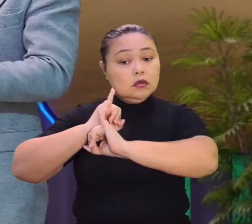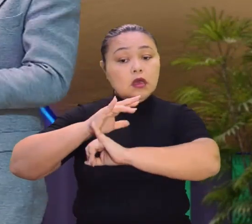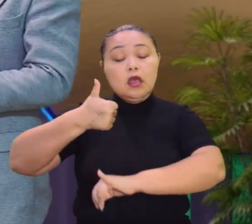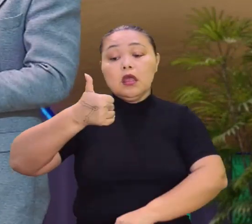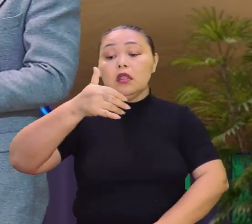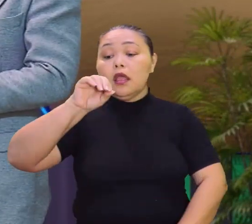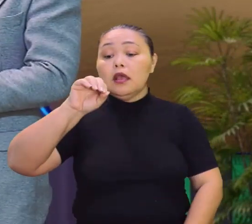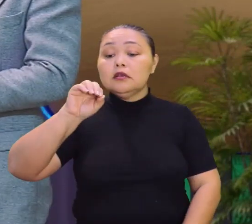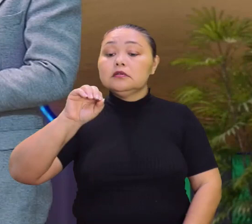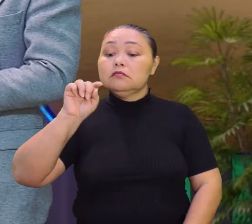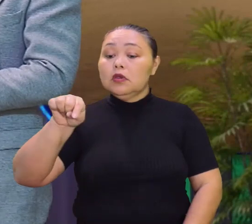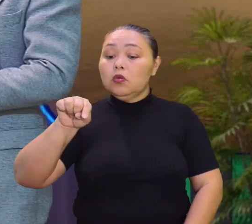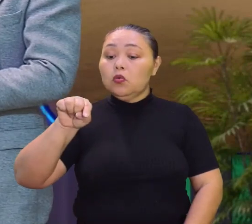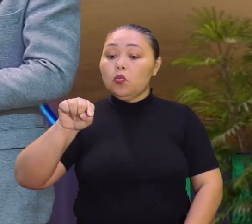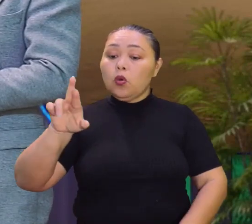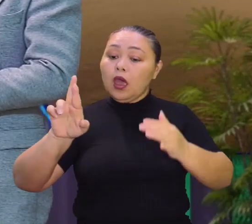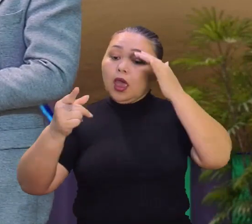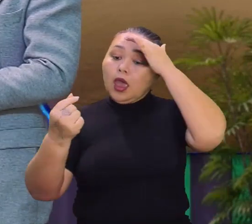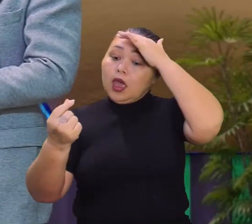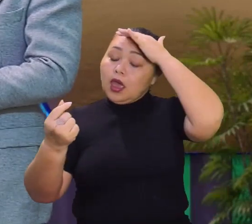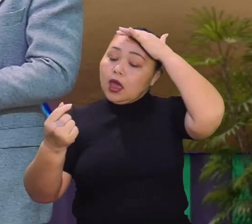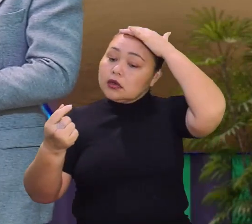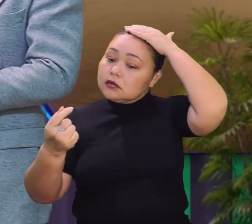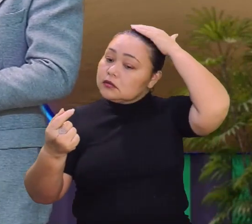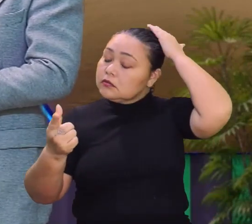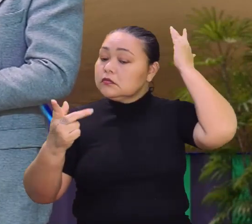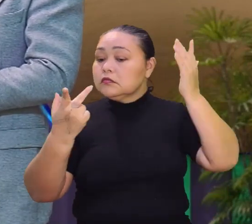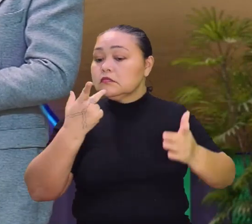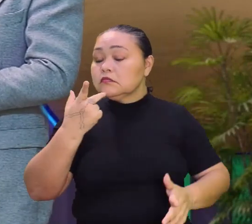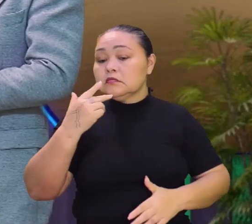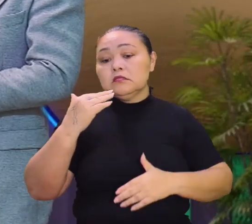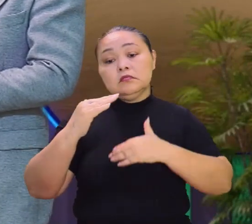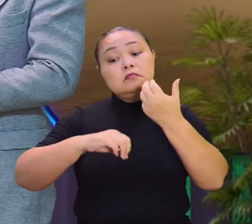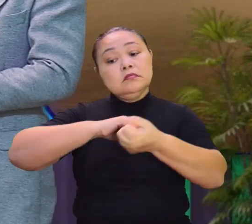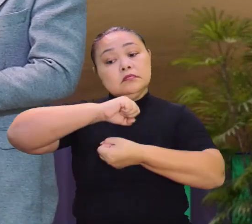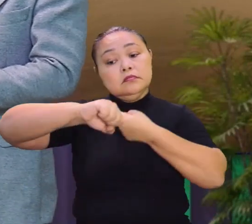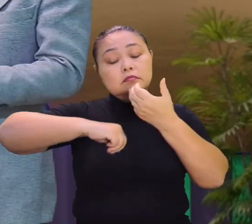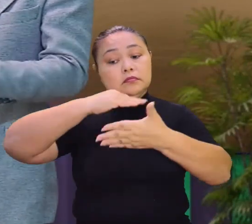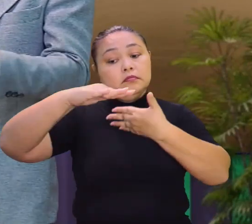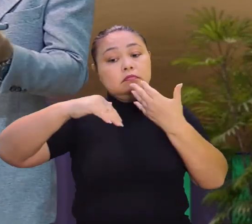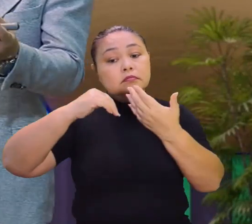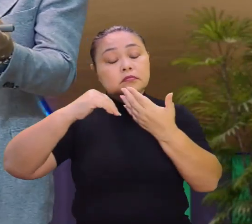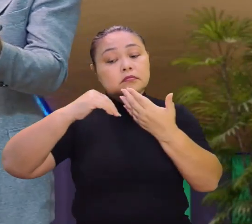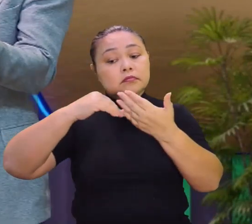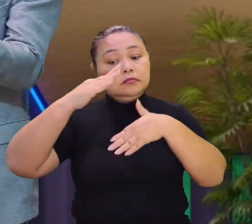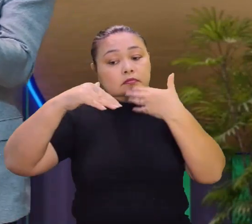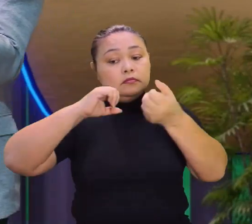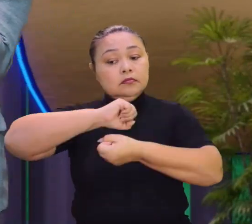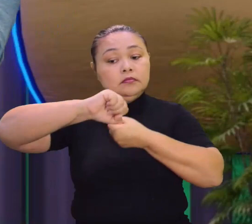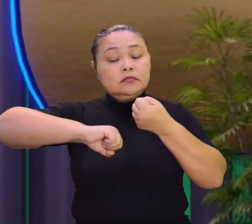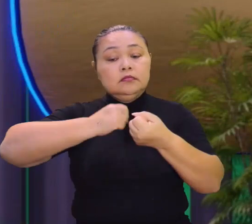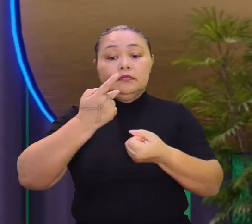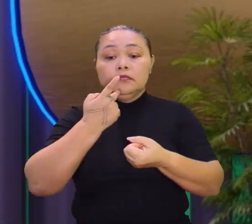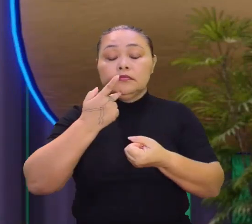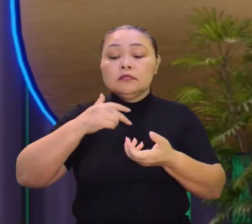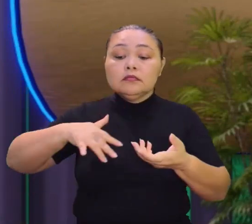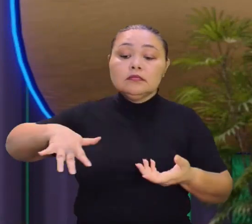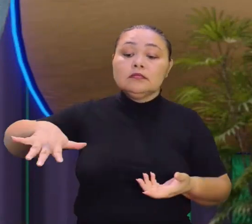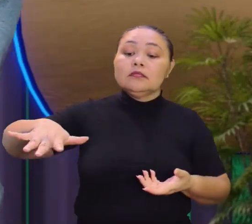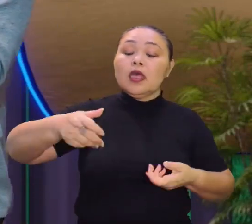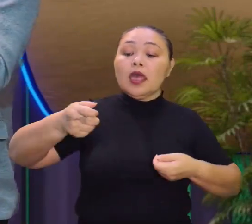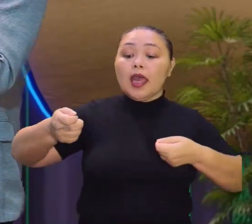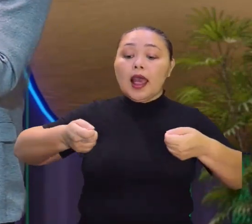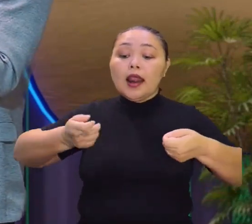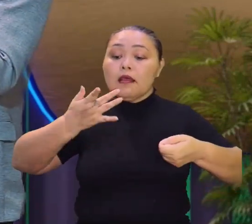de R$ 10 mil? Pois é. Estamos falando de desenvolvimento sustentável. Então, eu estou falando de uma área de